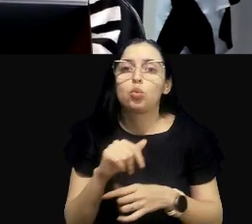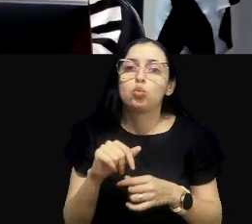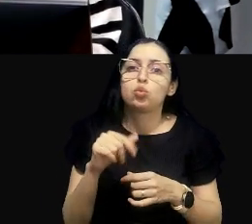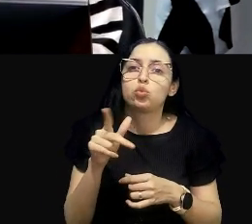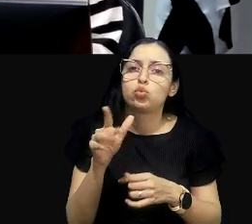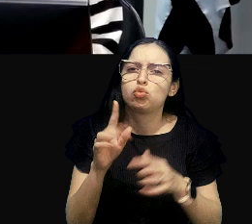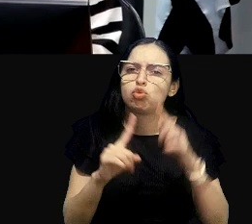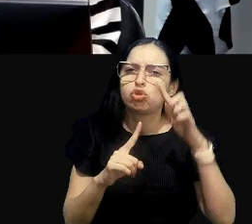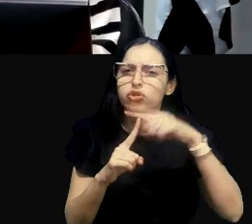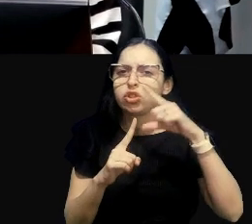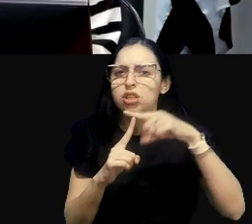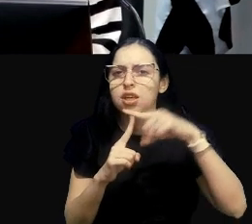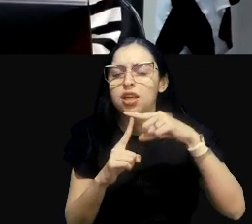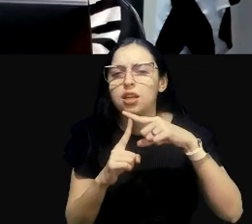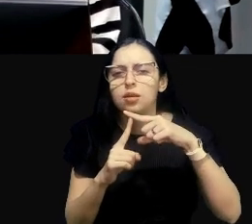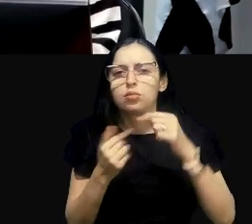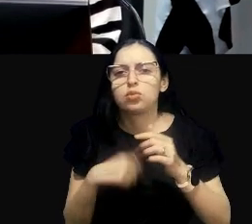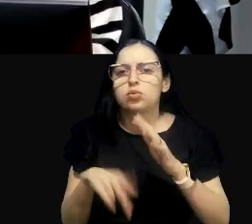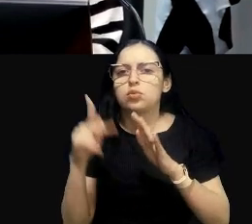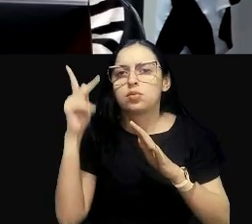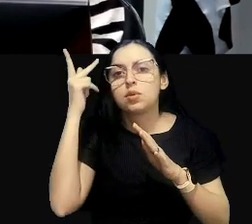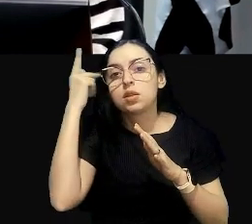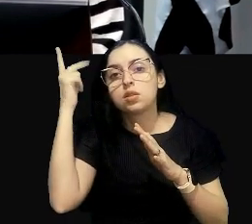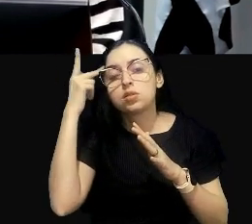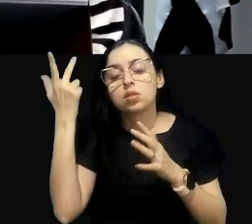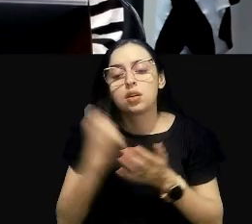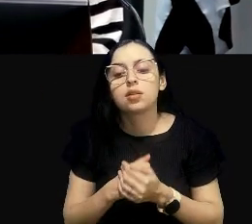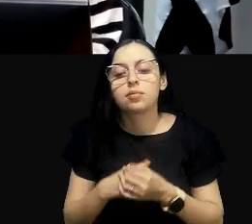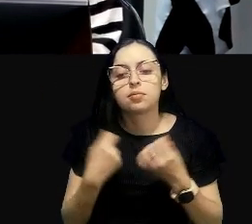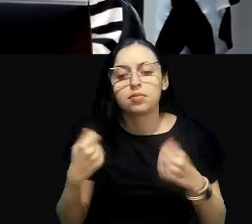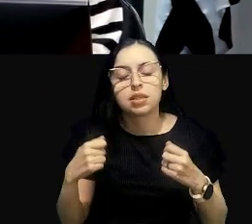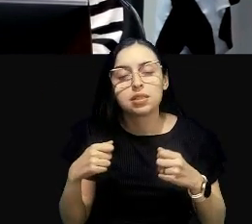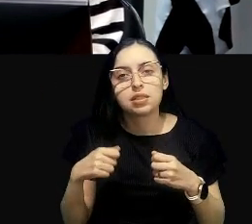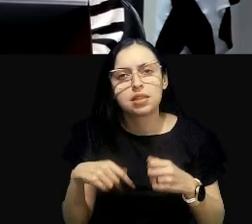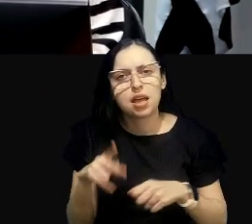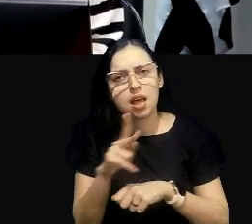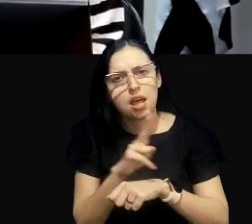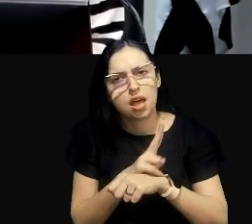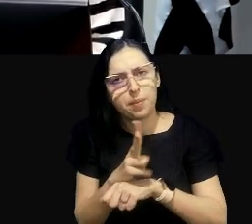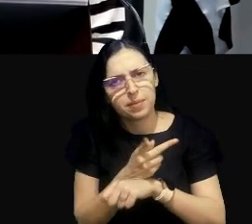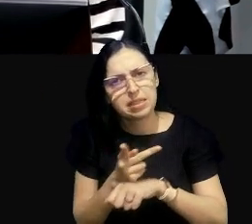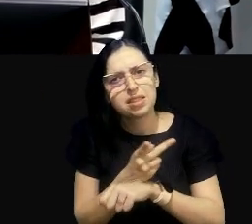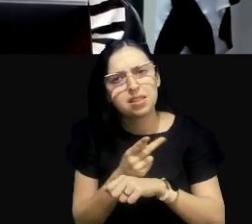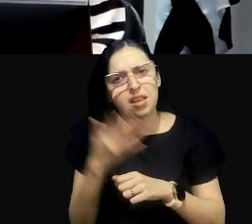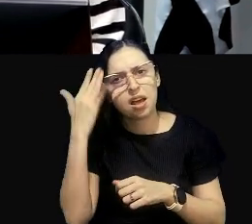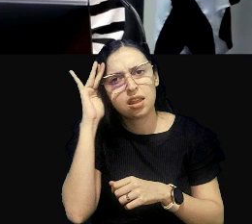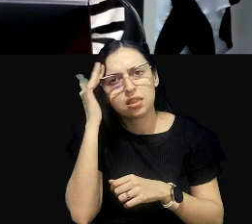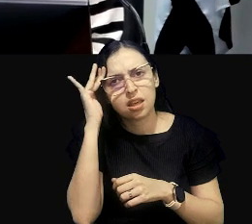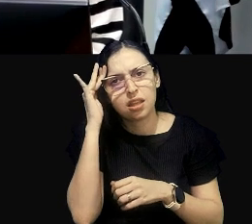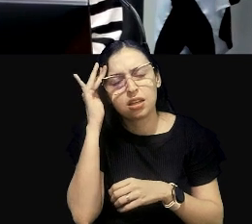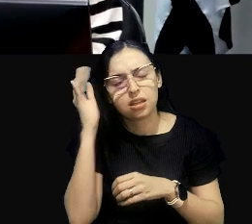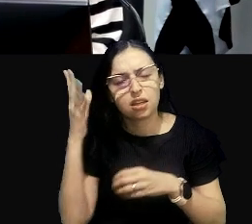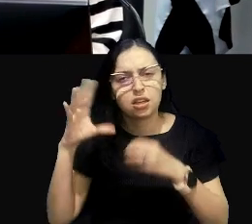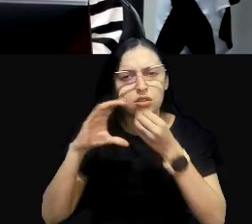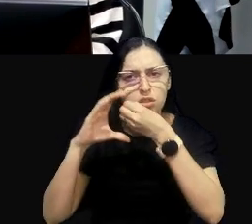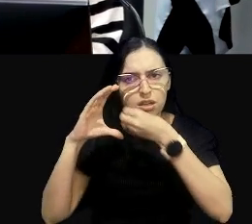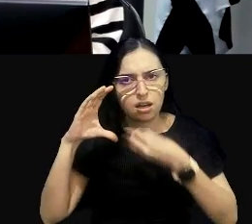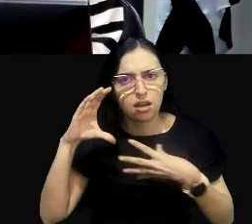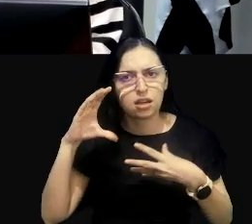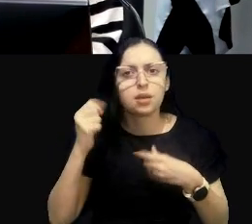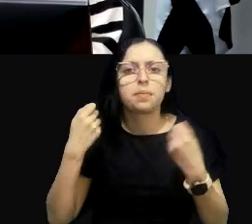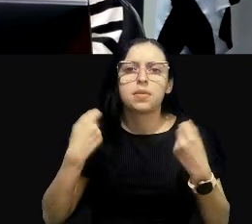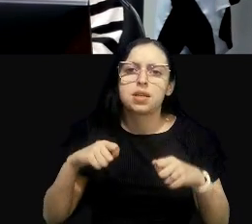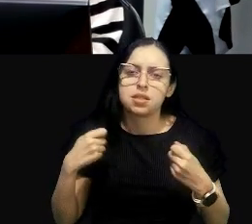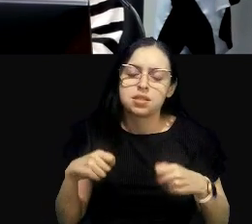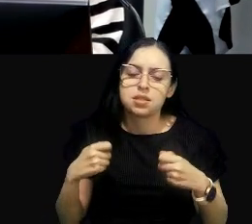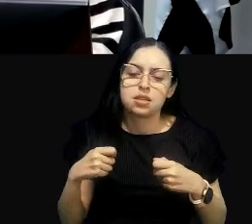inventários. É necessário, então, que a gente, para analisar esses componentes, a gente necessita